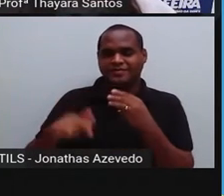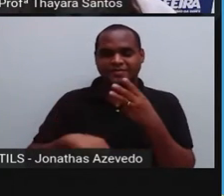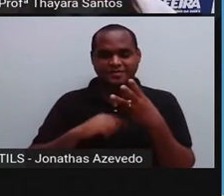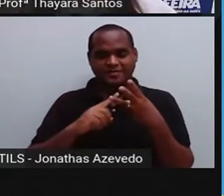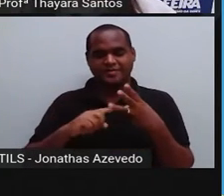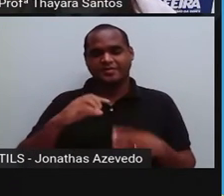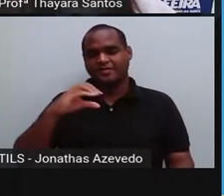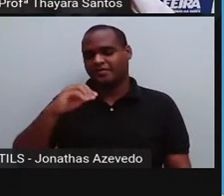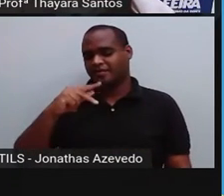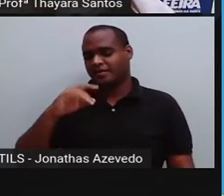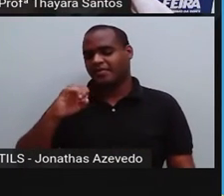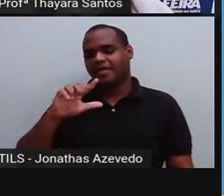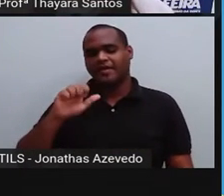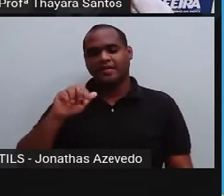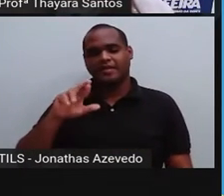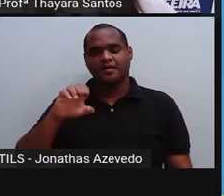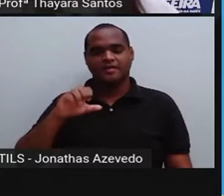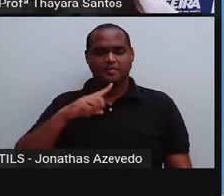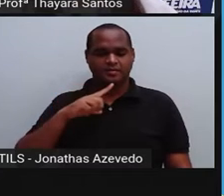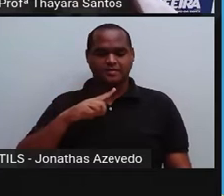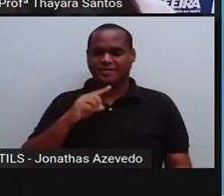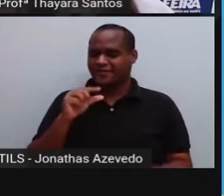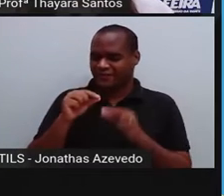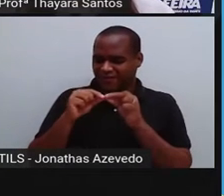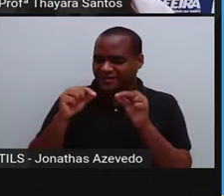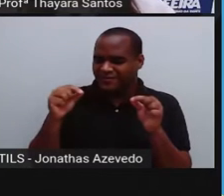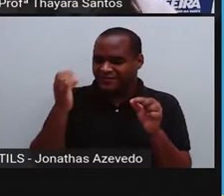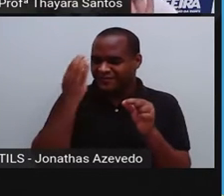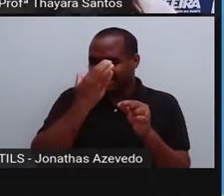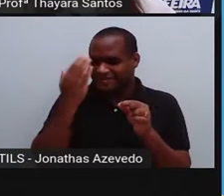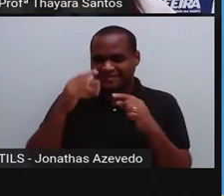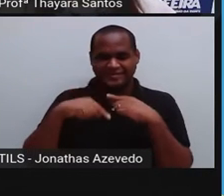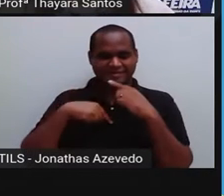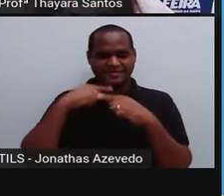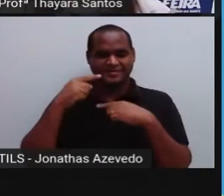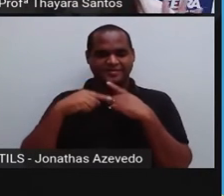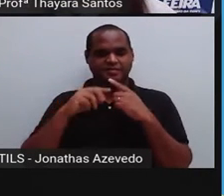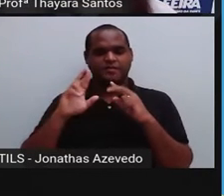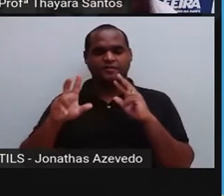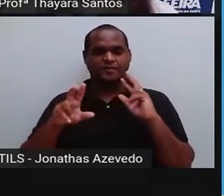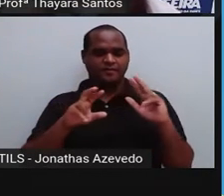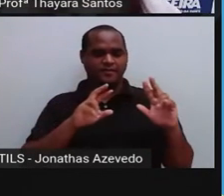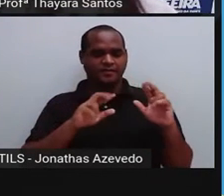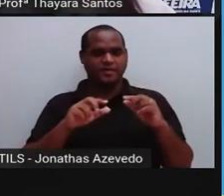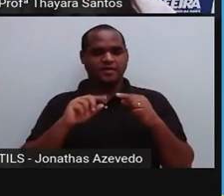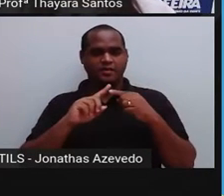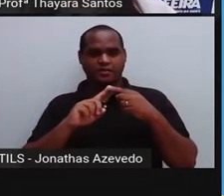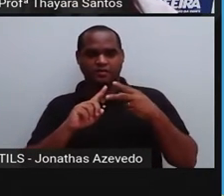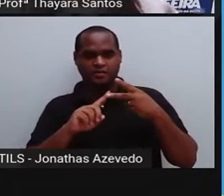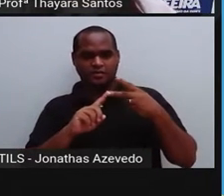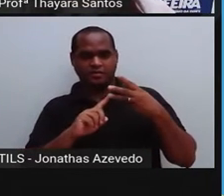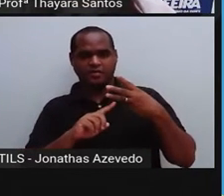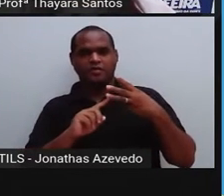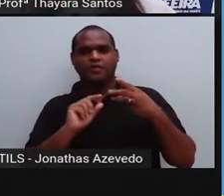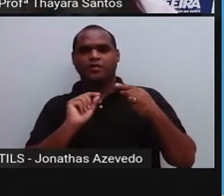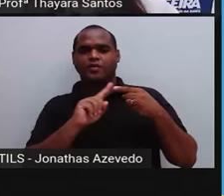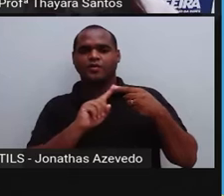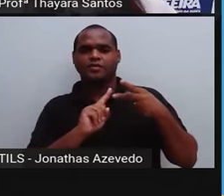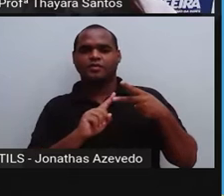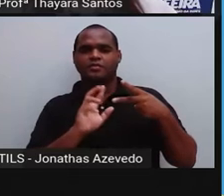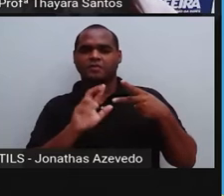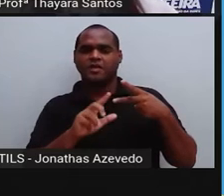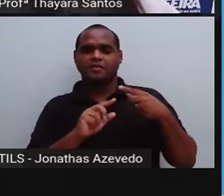os capilares, que são vasos sanguíneos bem fininhos. Qual a diferença entre artéria e veia? Tem várias.